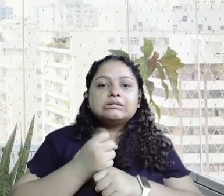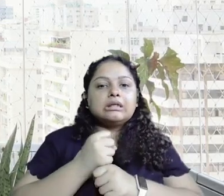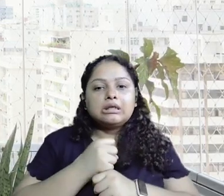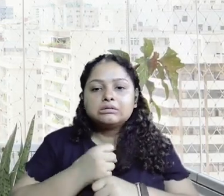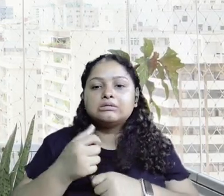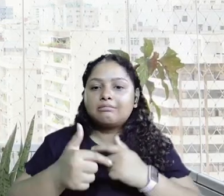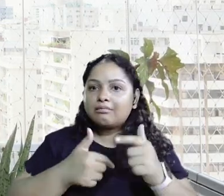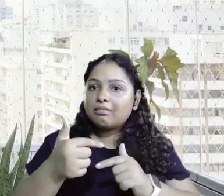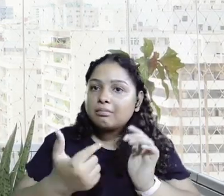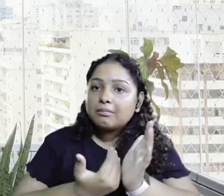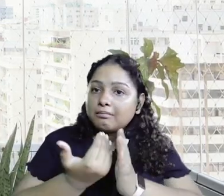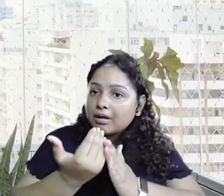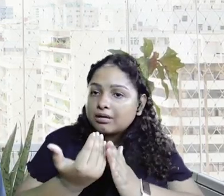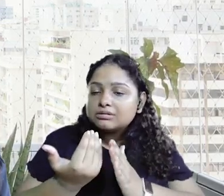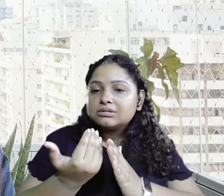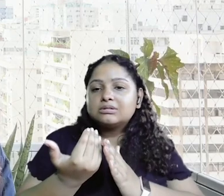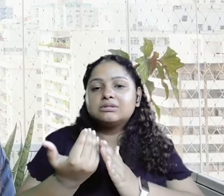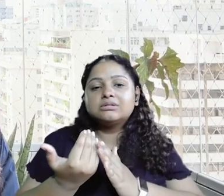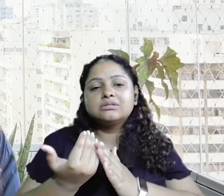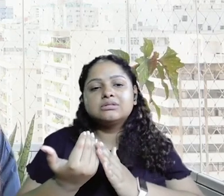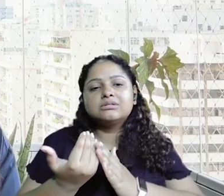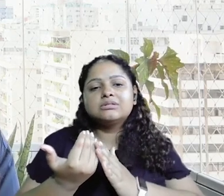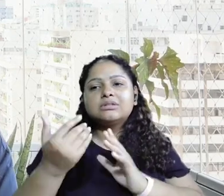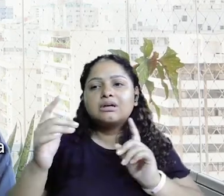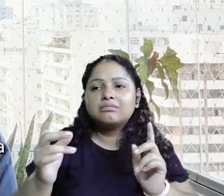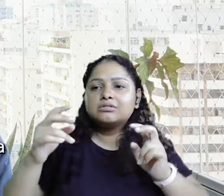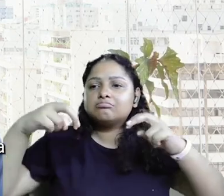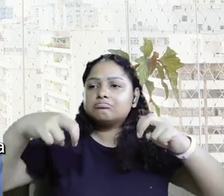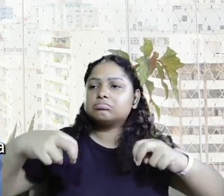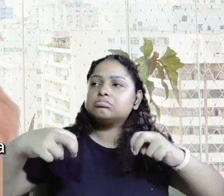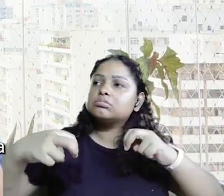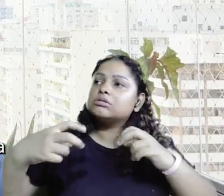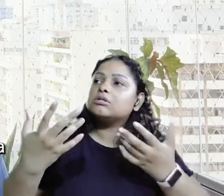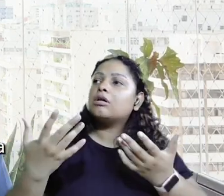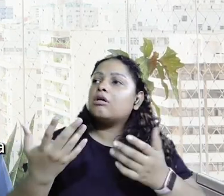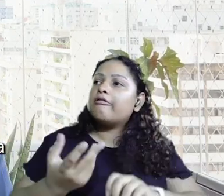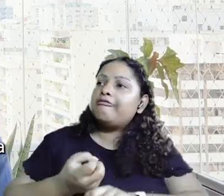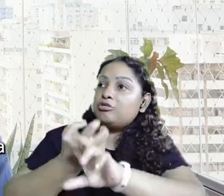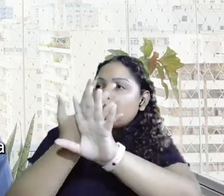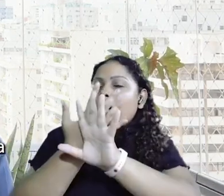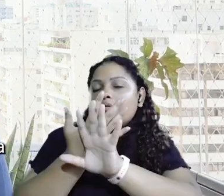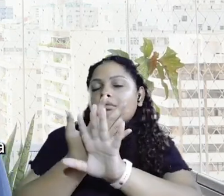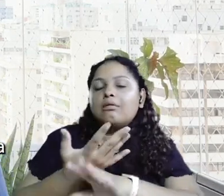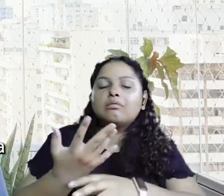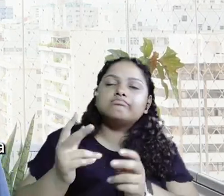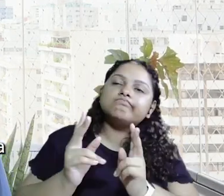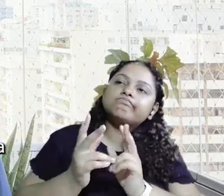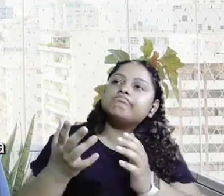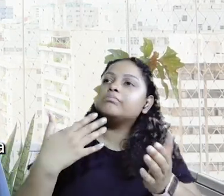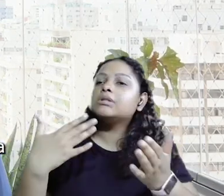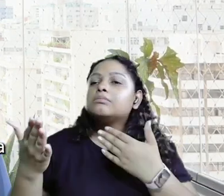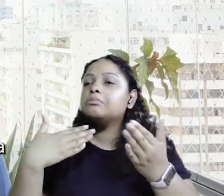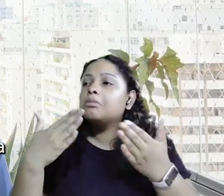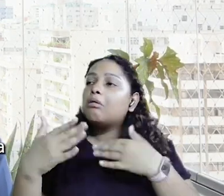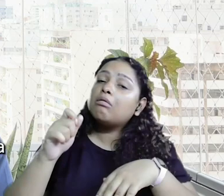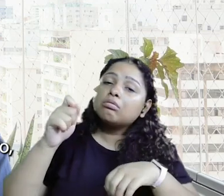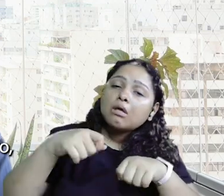30 anos, que quer ser produtivo e tal. Às vezes, ficar com ele nessa mesinha aqui, online,